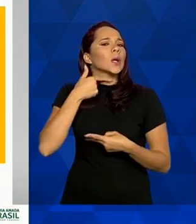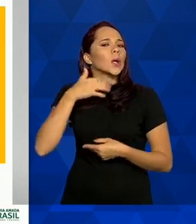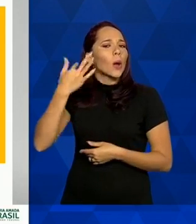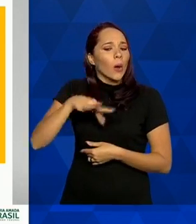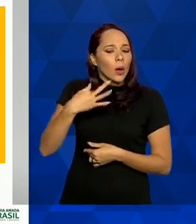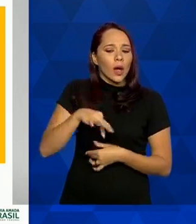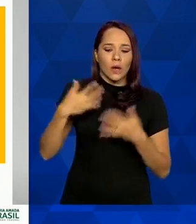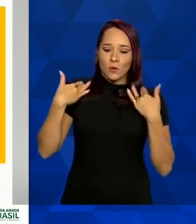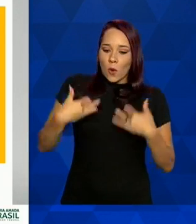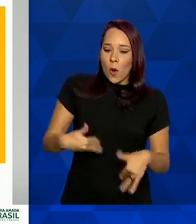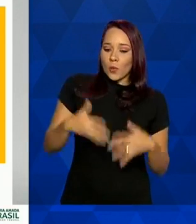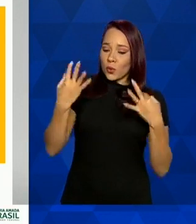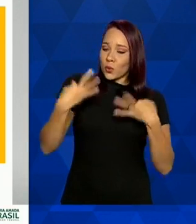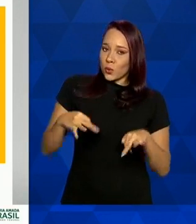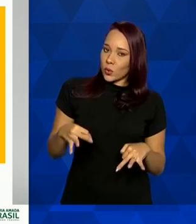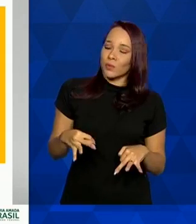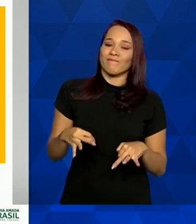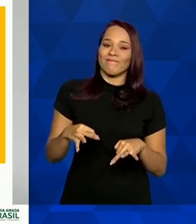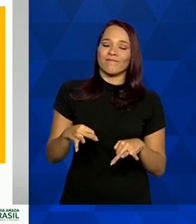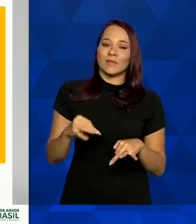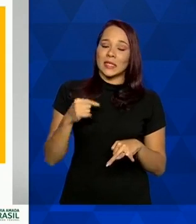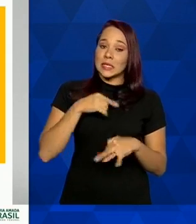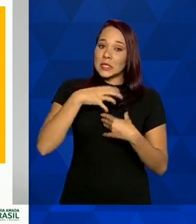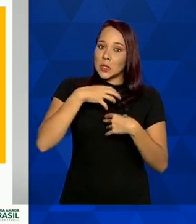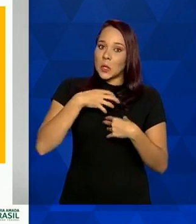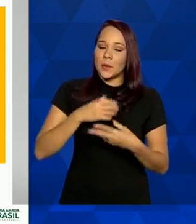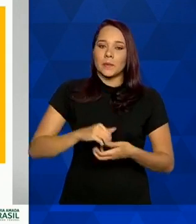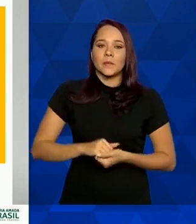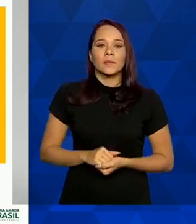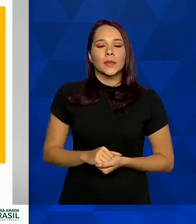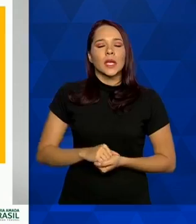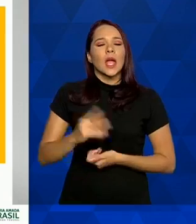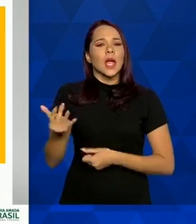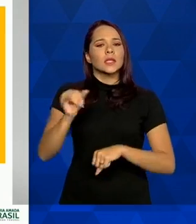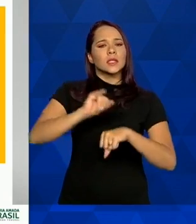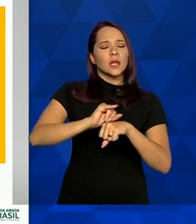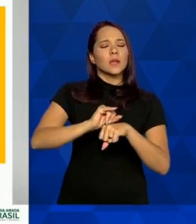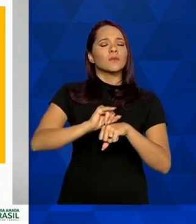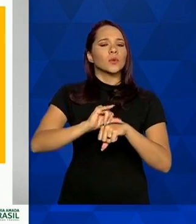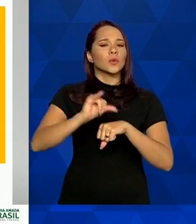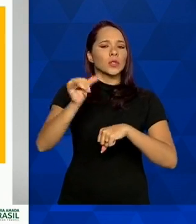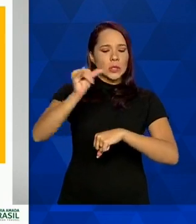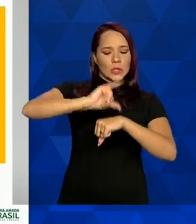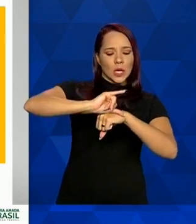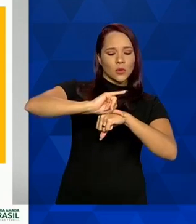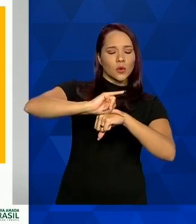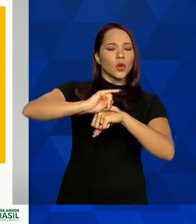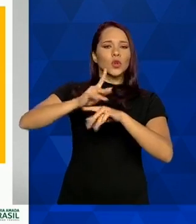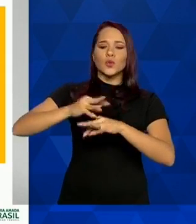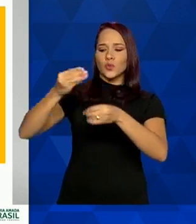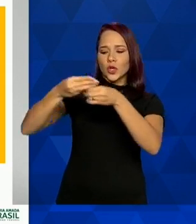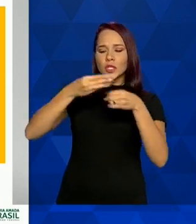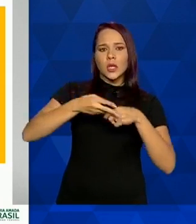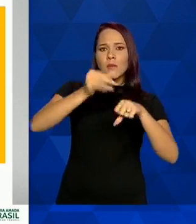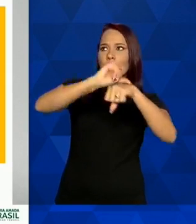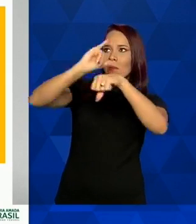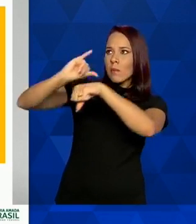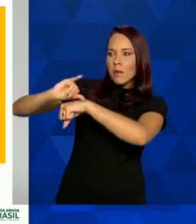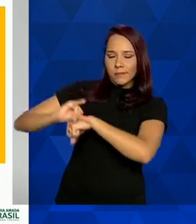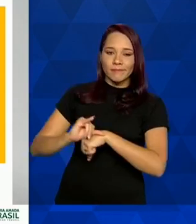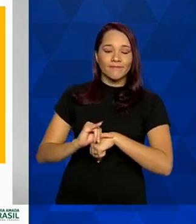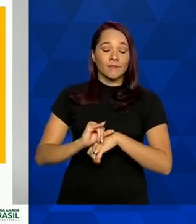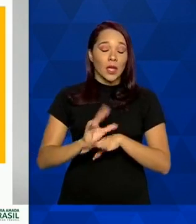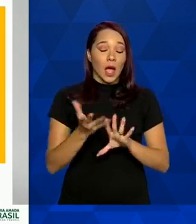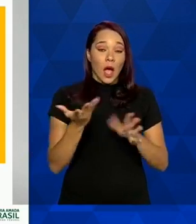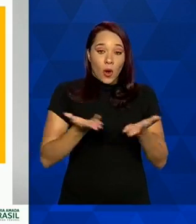O centro de atendimento pode ser implantado em todos os municípios do Brasil e o centro comunitário